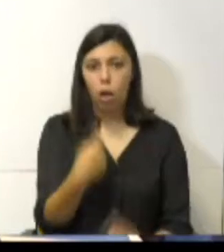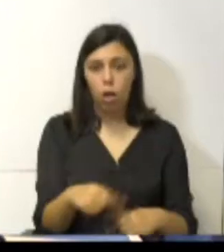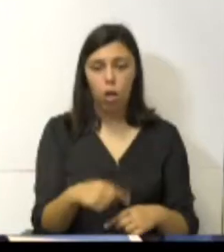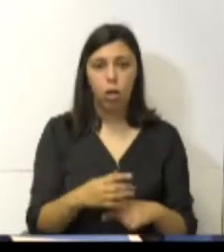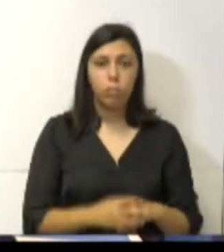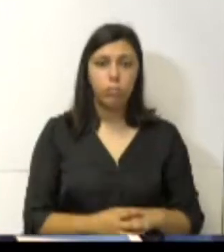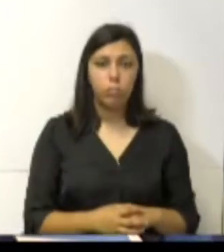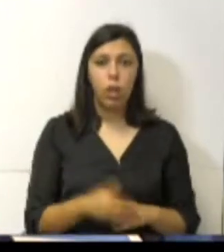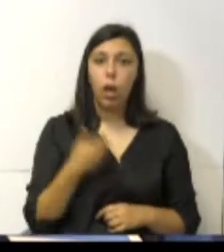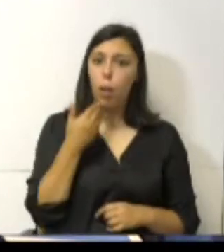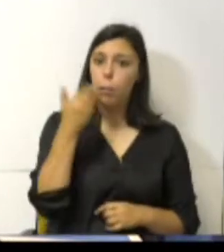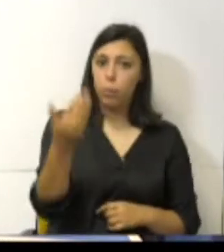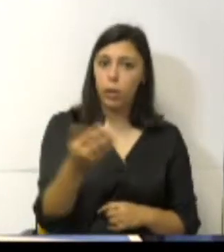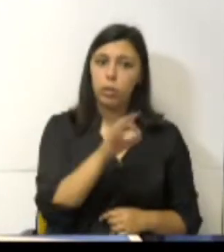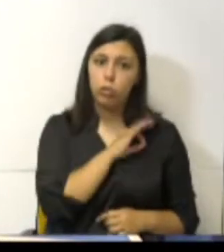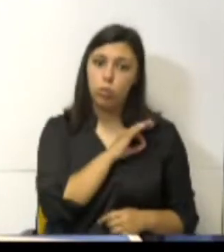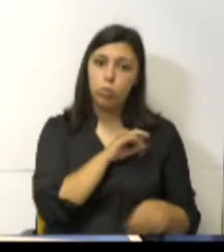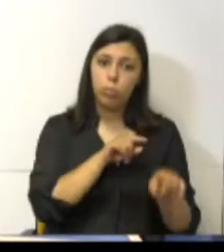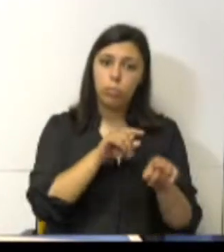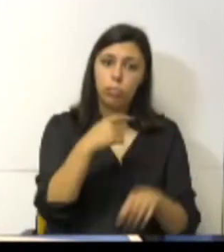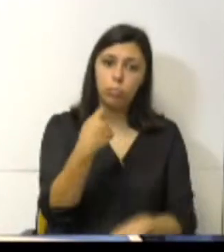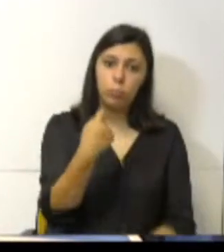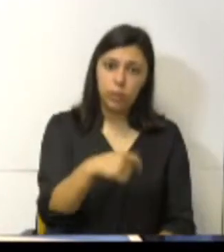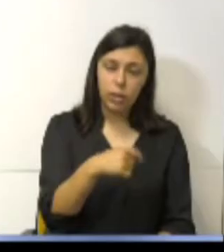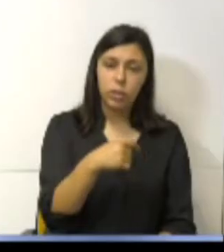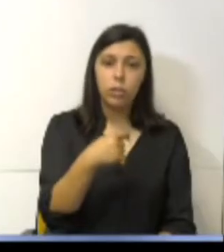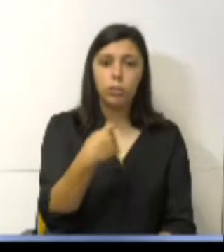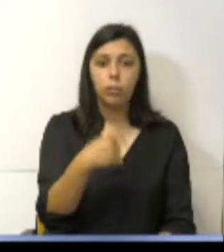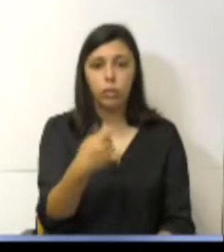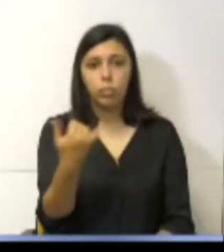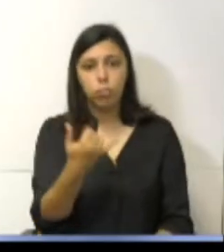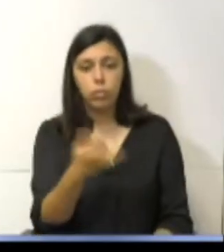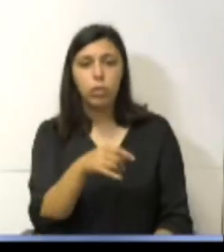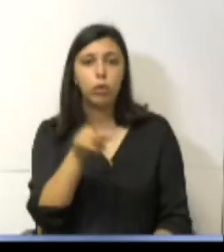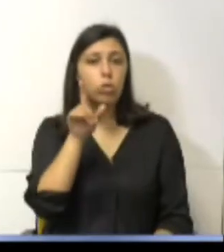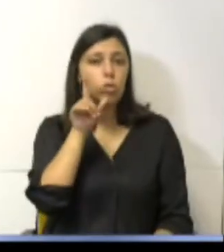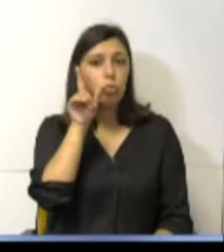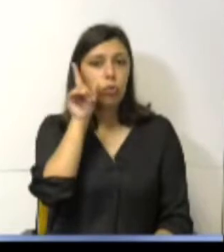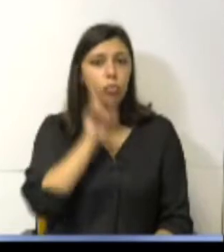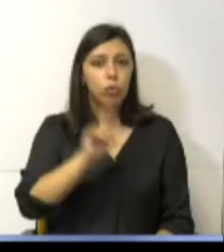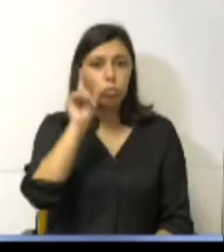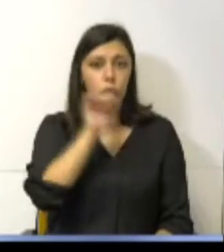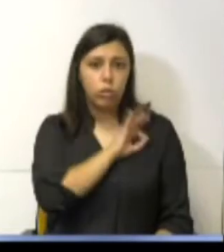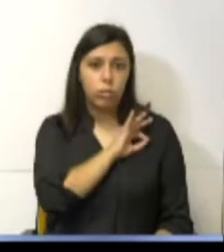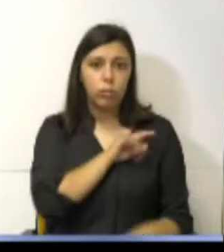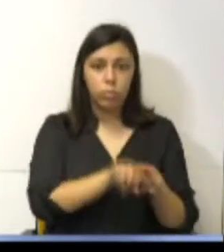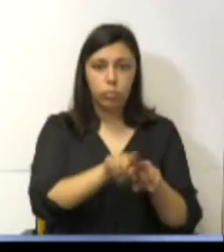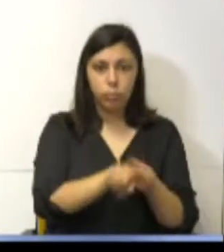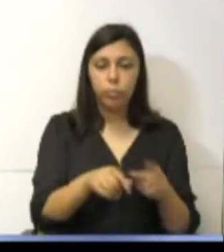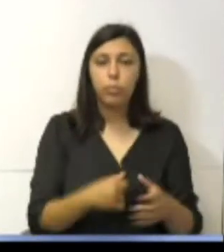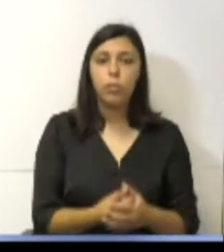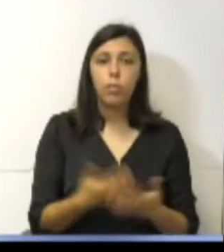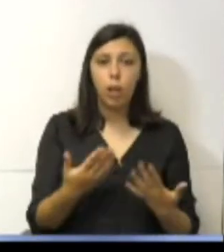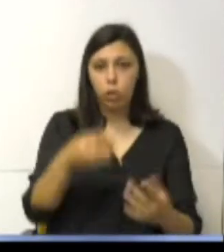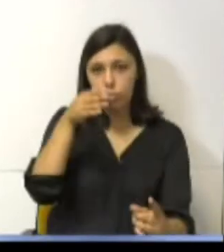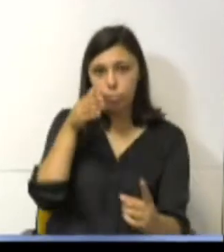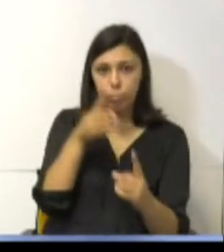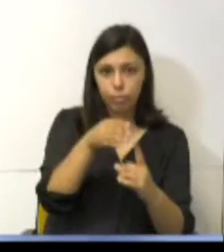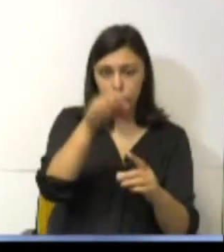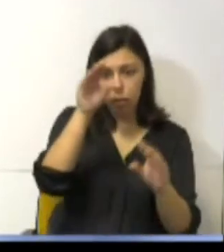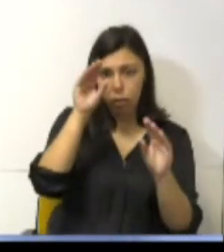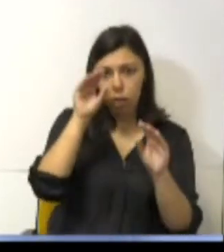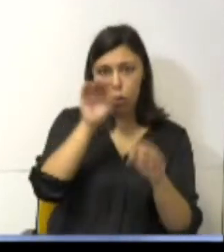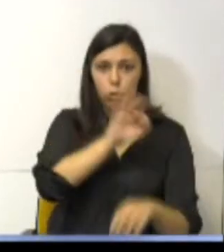Obrigado Sr. Presidente, Srs. Secretários Regionais, Srs. Deputados, Sras. Deputadas. Minha questão, naturalmente, pois, é mais dirigida ao Sr. Secretário Regional da Educação,